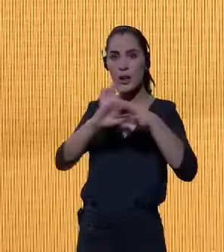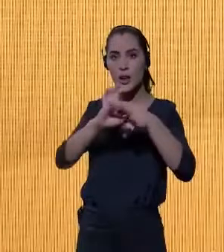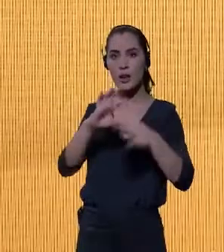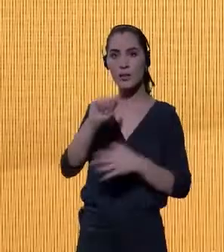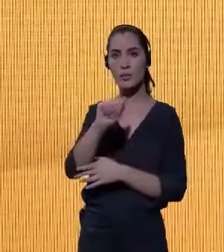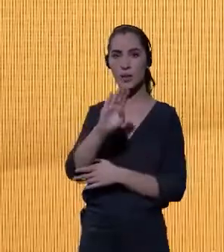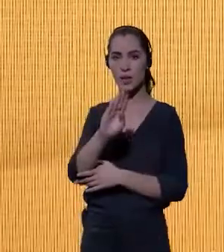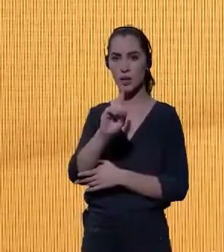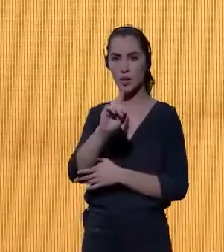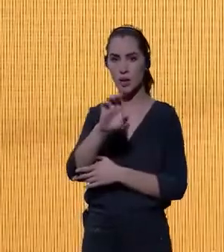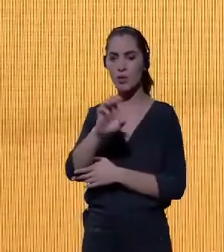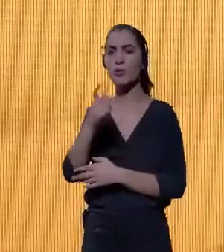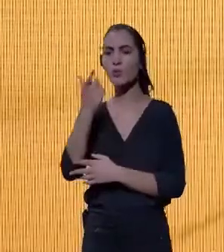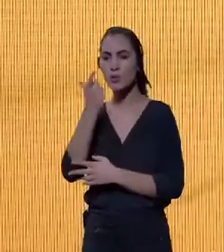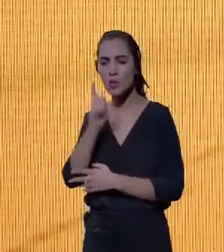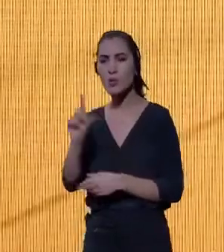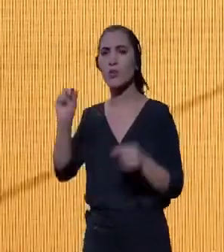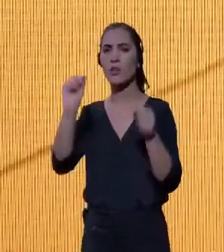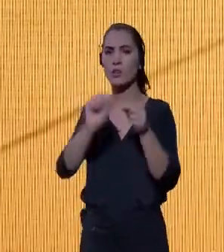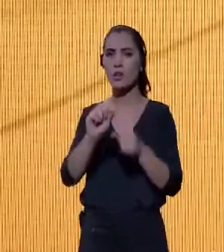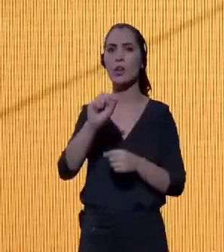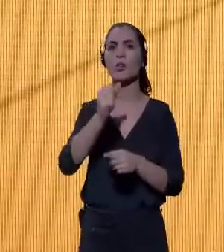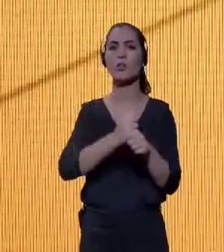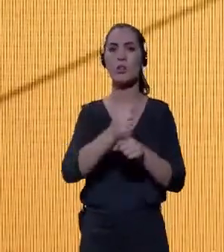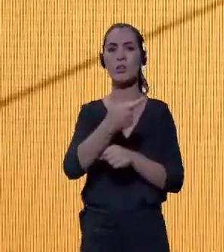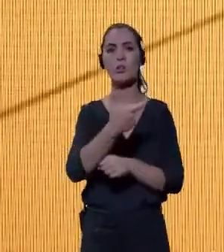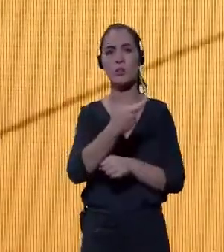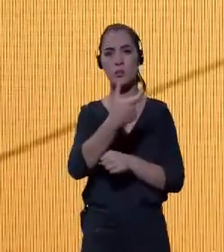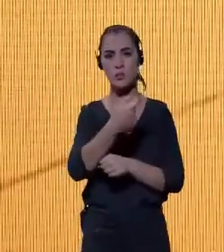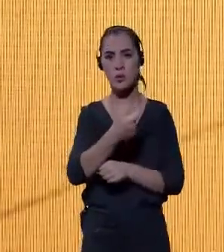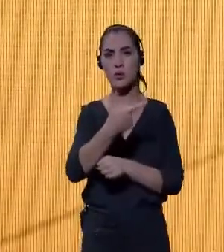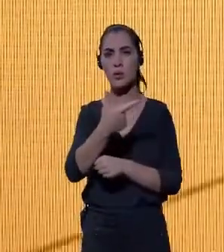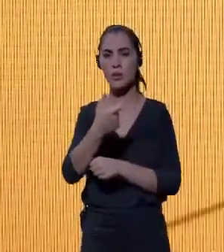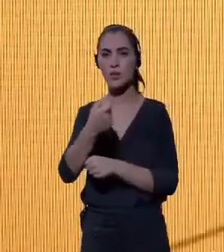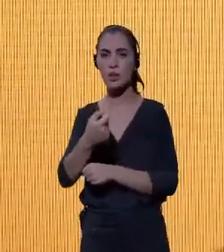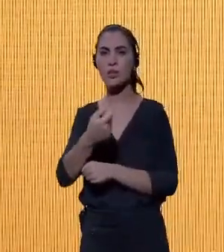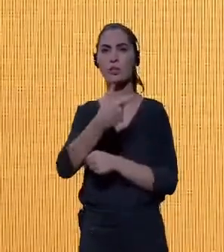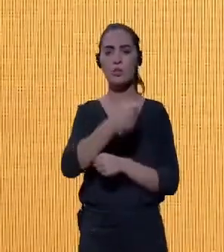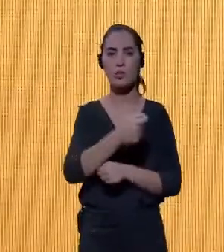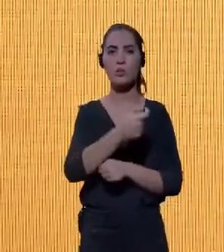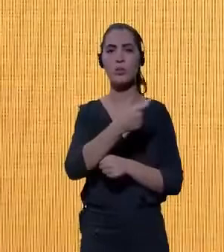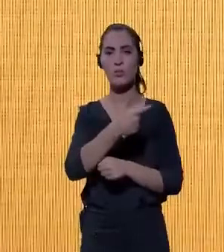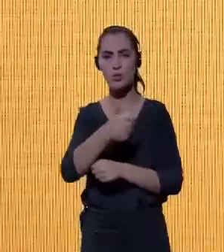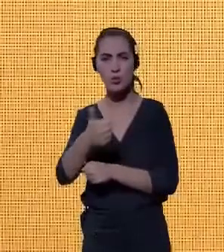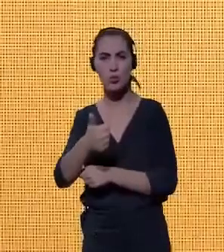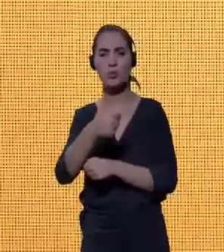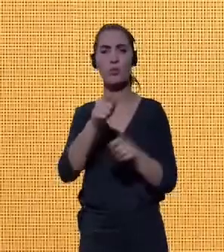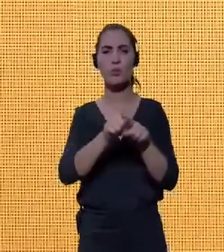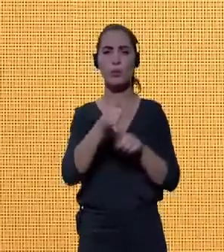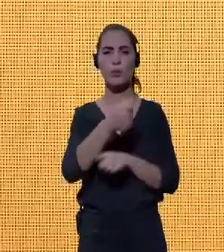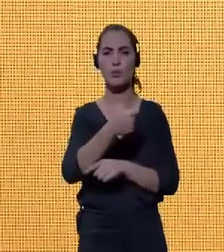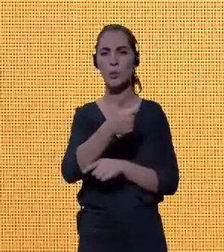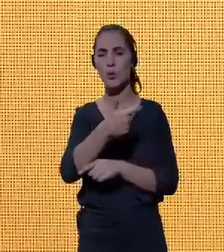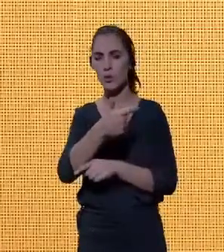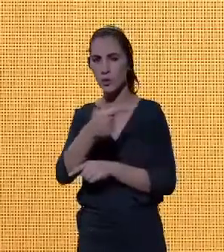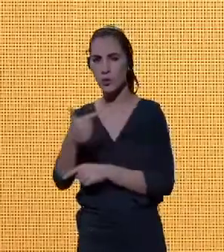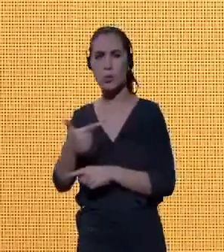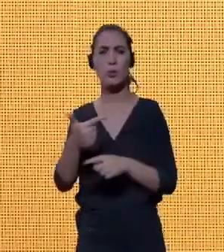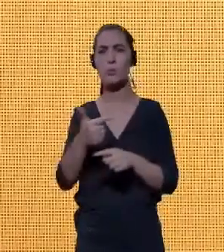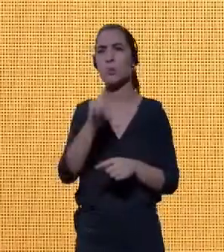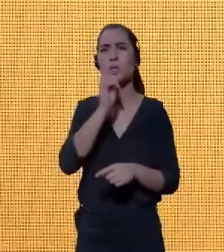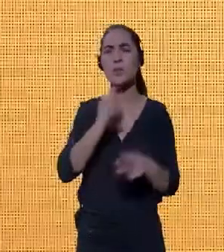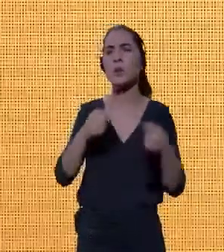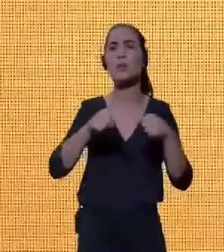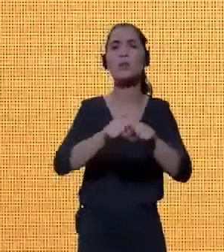os anos de 2020, 2021 e 2022, inclusive com parceiros internacionais, alguns dos quais estão aqui presentes,